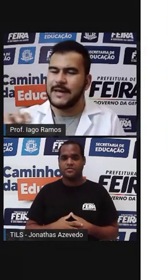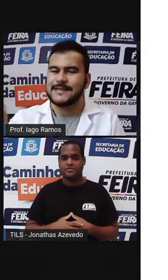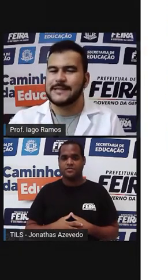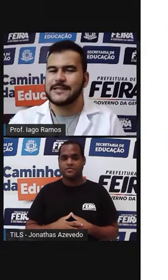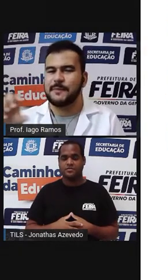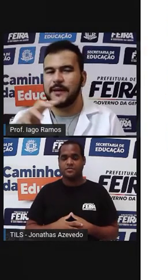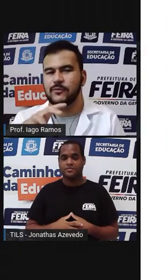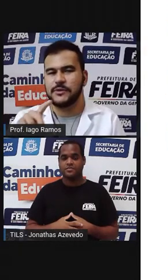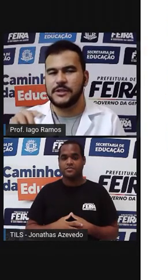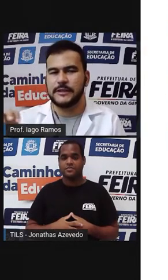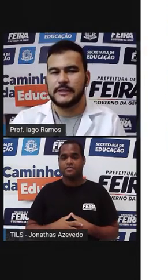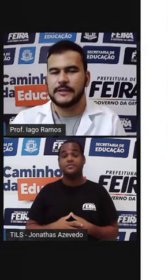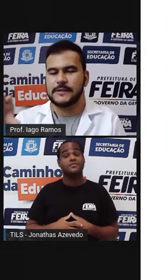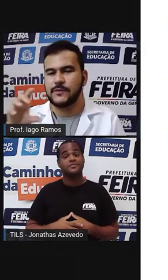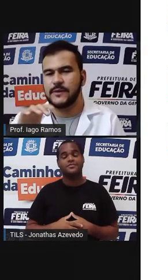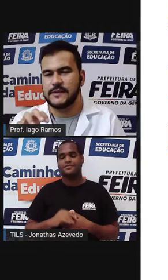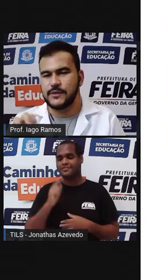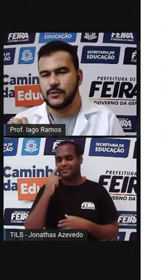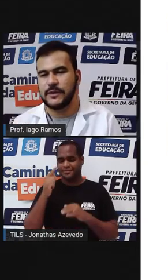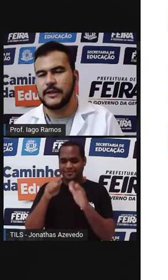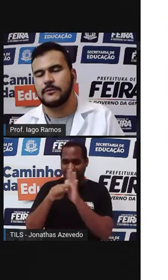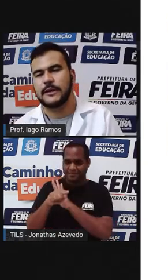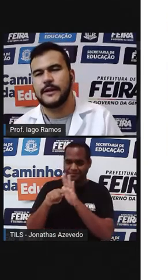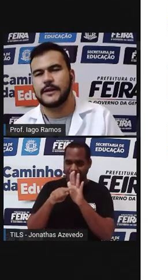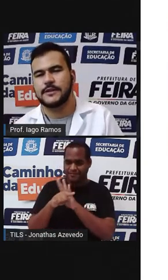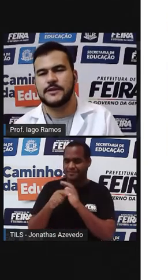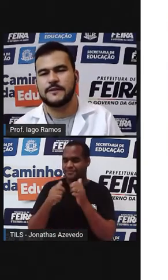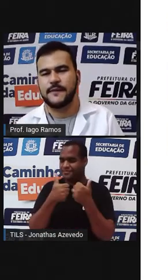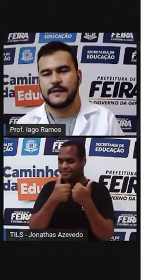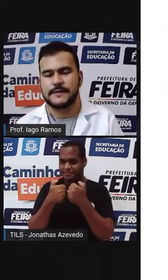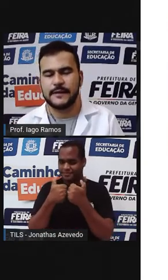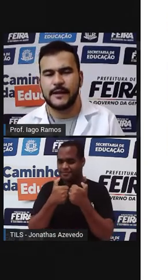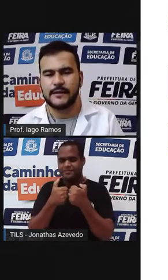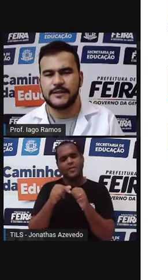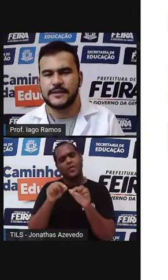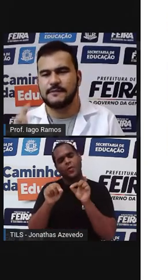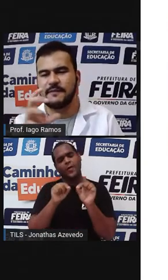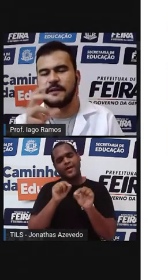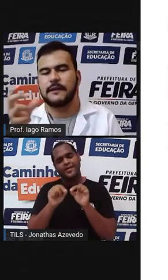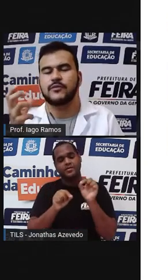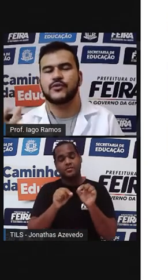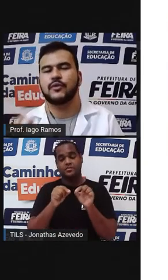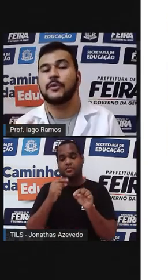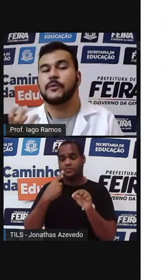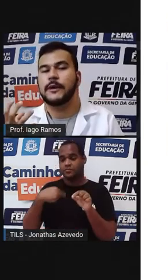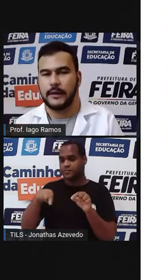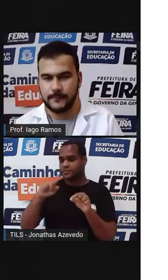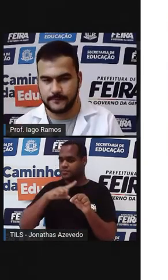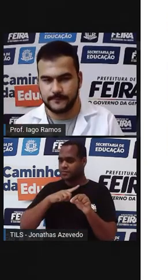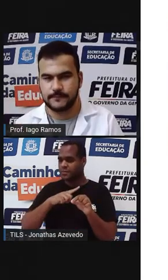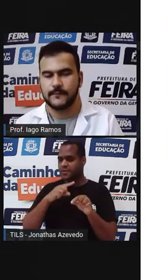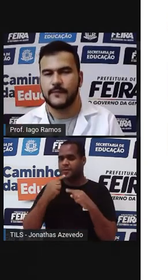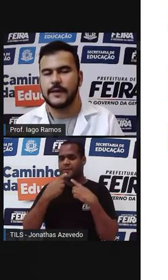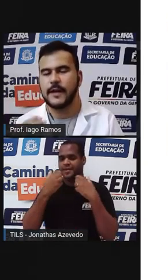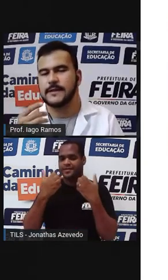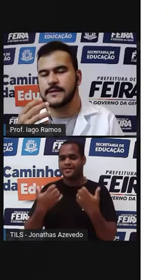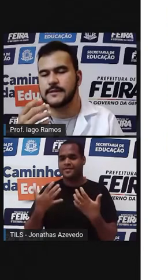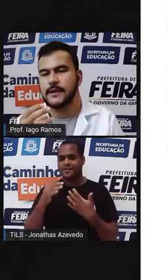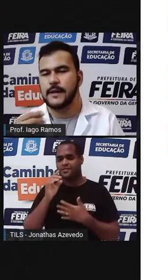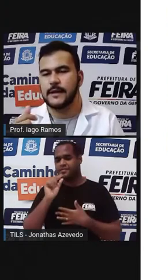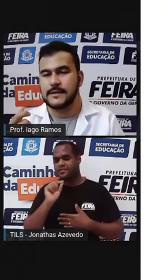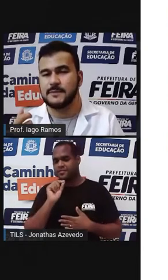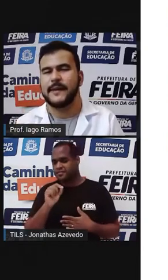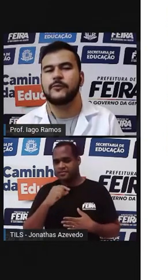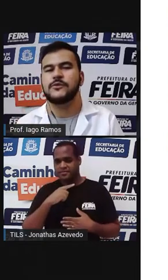Com essas perguntinhas, com esse joguinho aqui que a gente fez, a gente estava falando sobre o quê? O é que